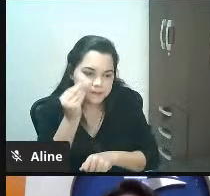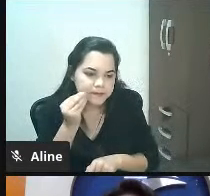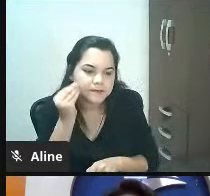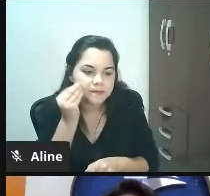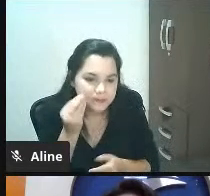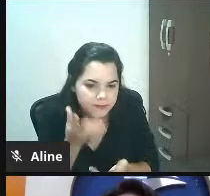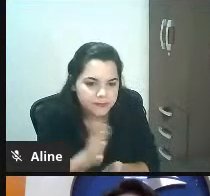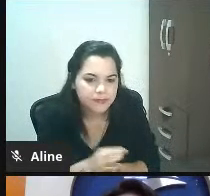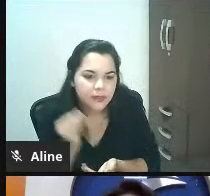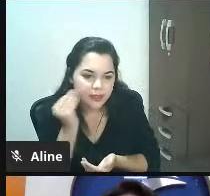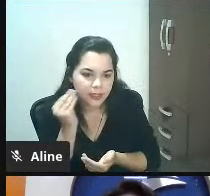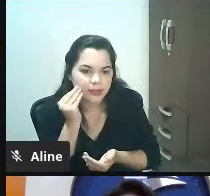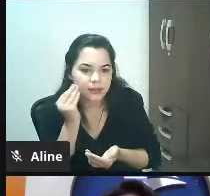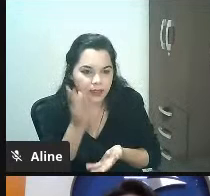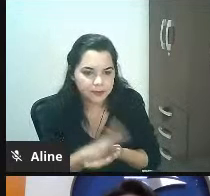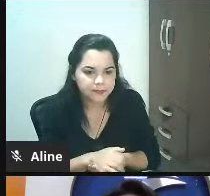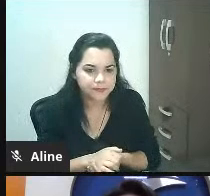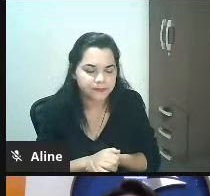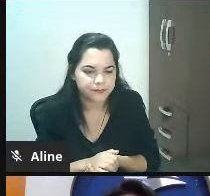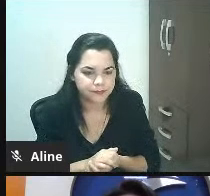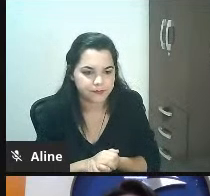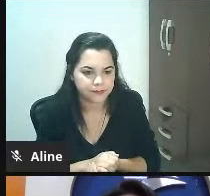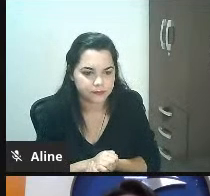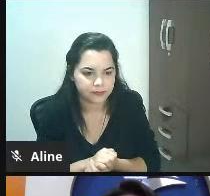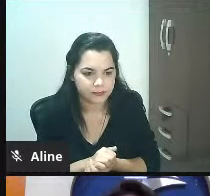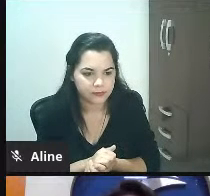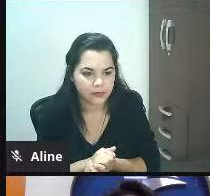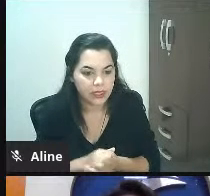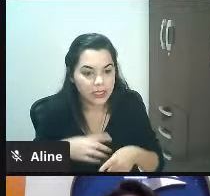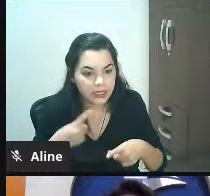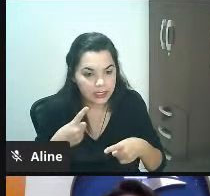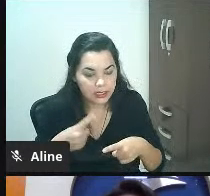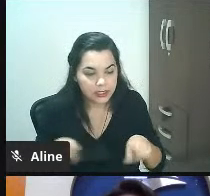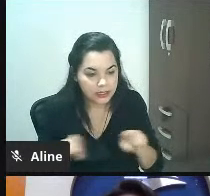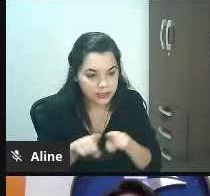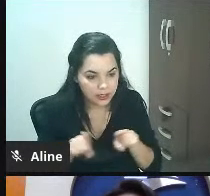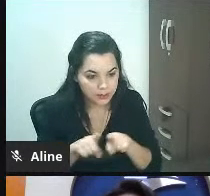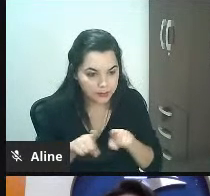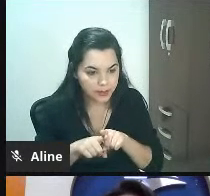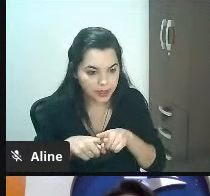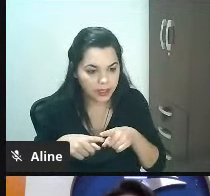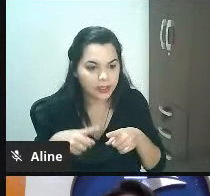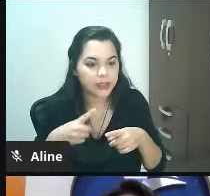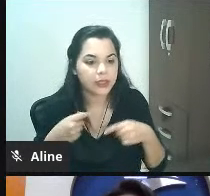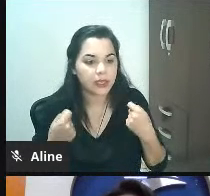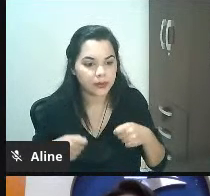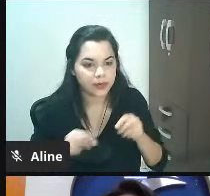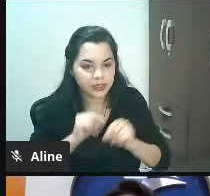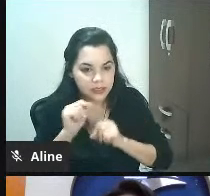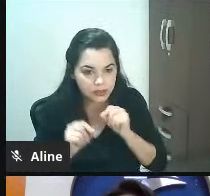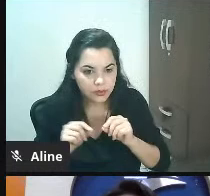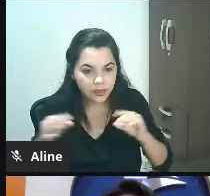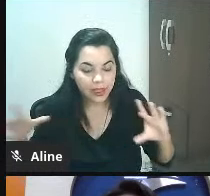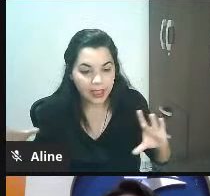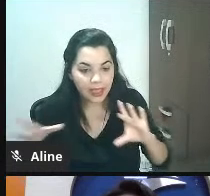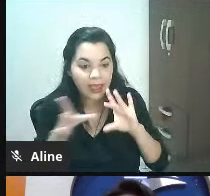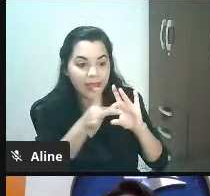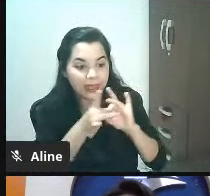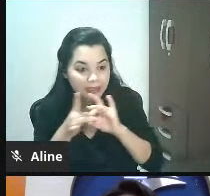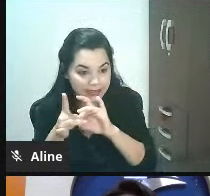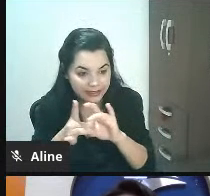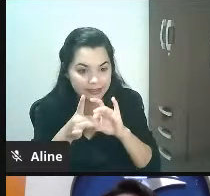testar melhor e mais uma coisa além de ferramentas né olha só para você ver eu tenho alianças que eu posso